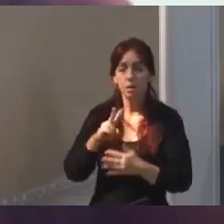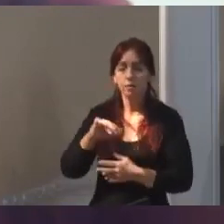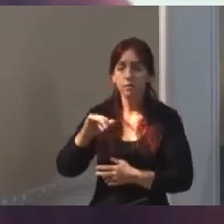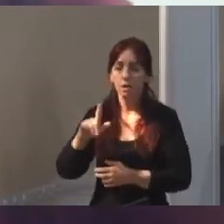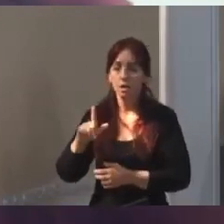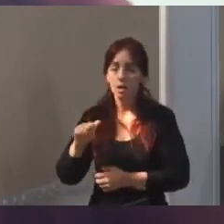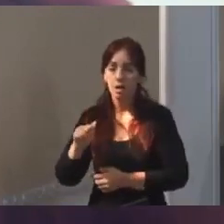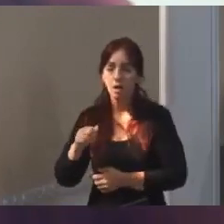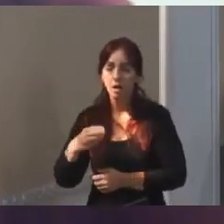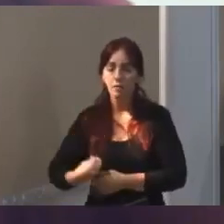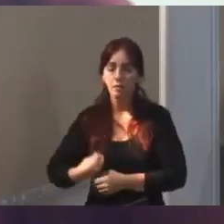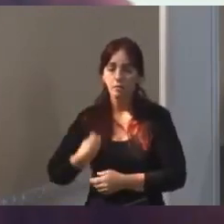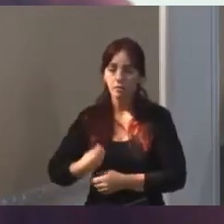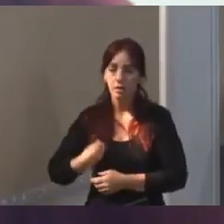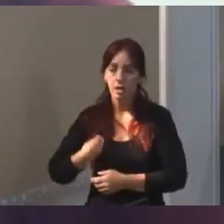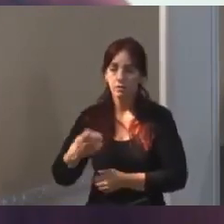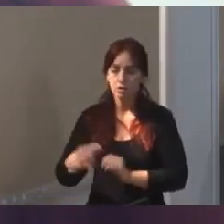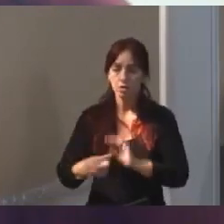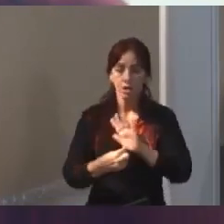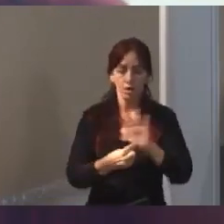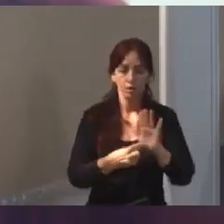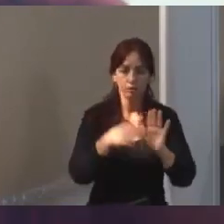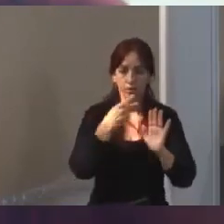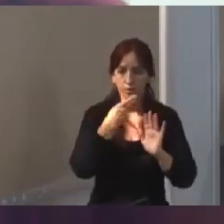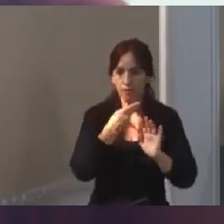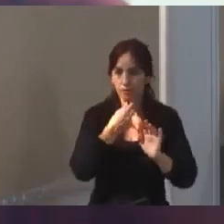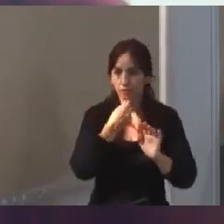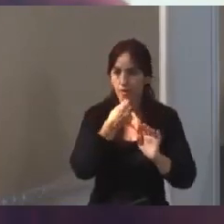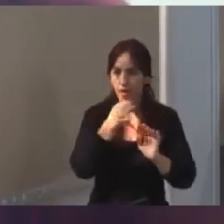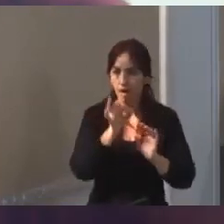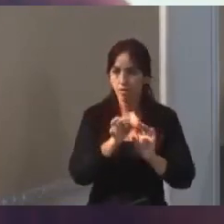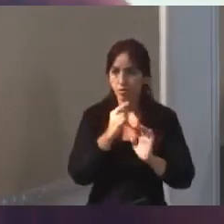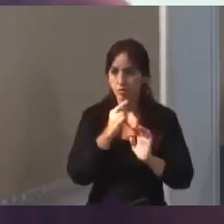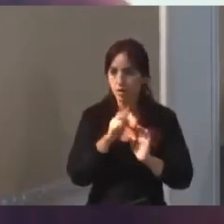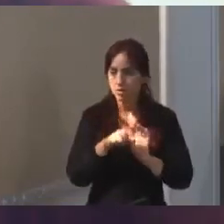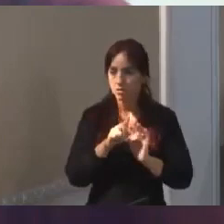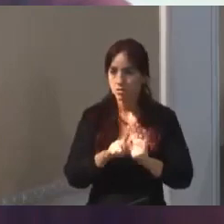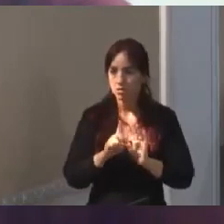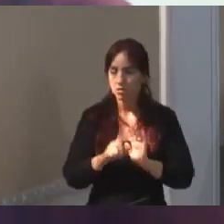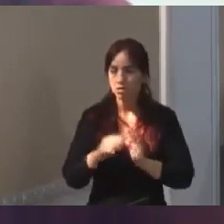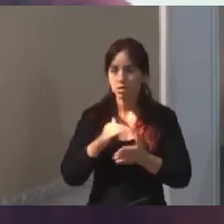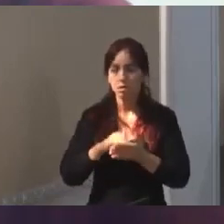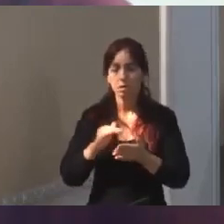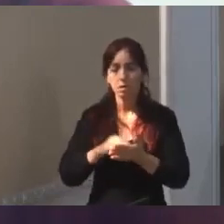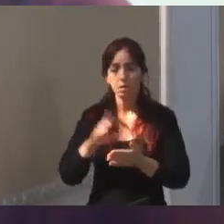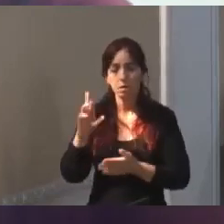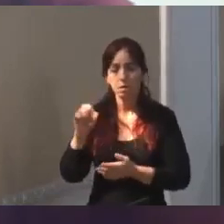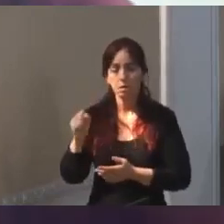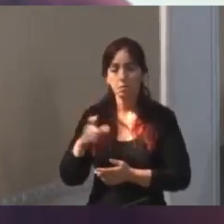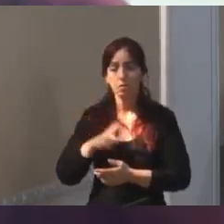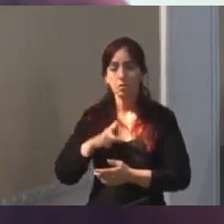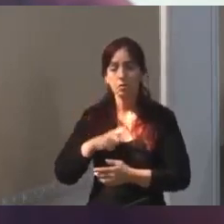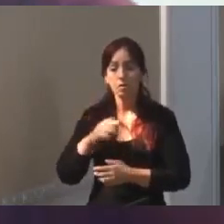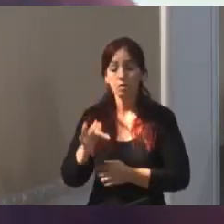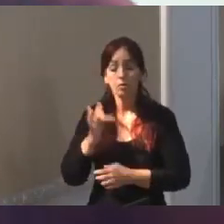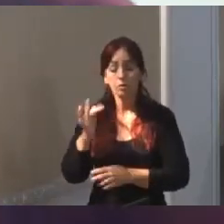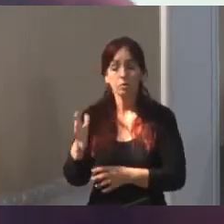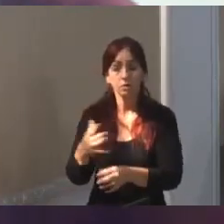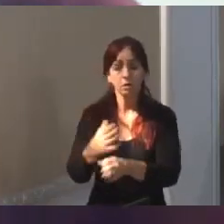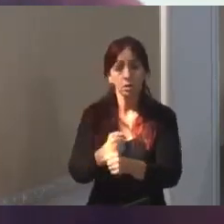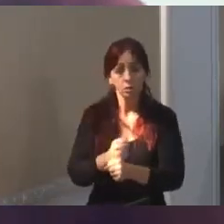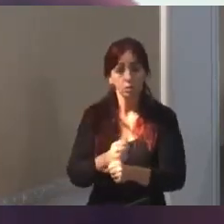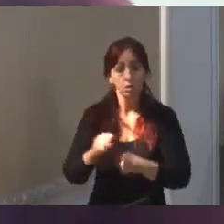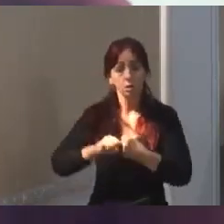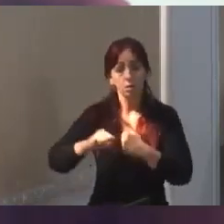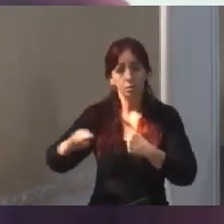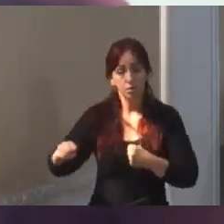que foi até mencionada aí na apresentação do secretário Bruno, as que estão em andamento, que vão ser concluídas de grande porte.